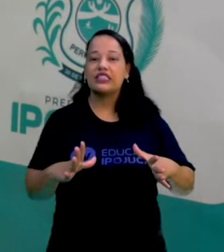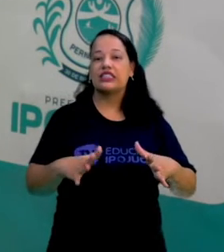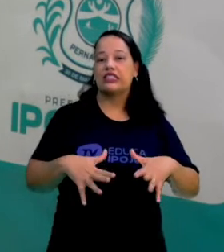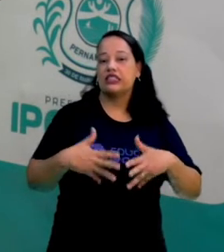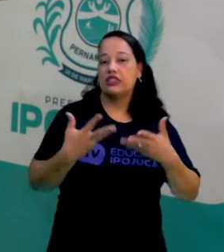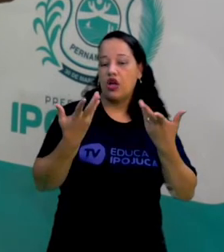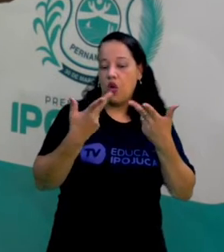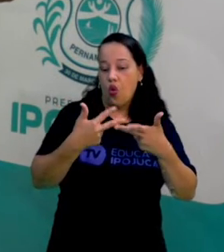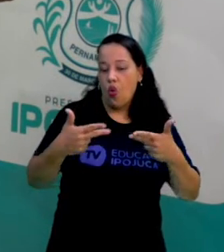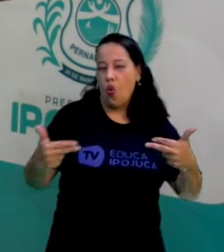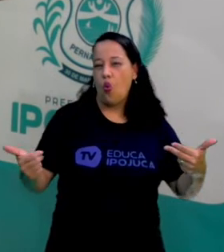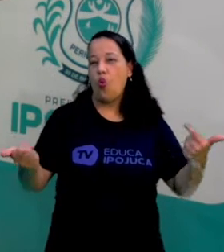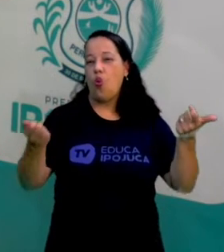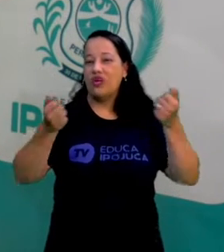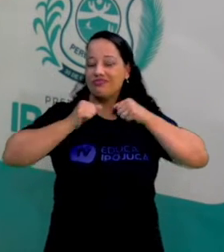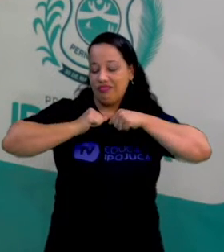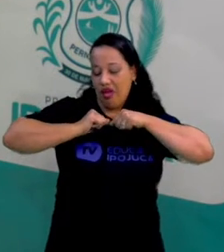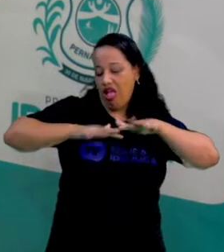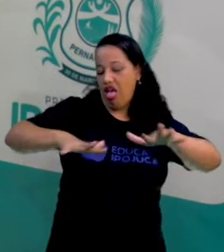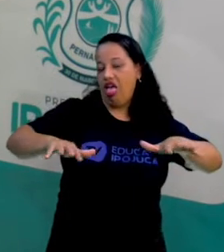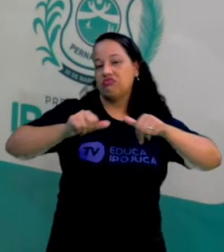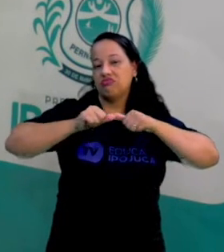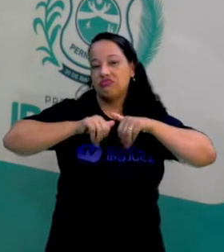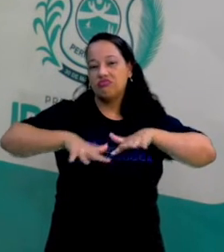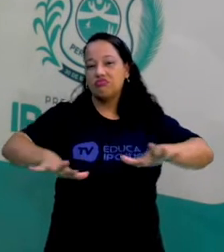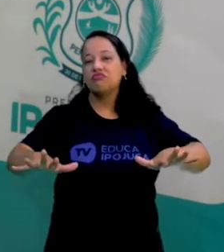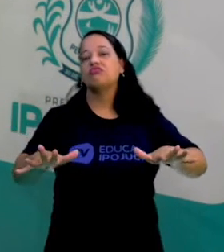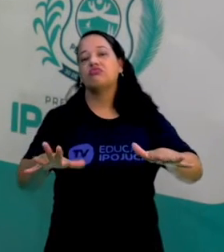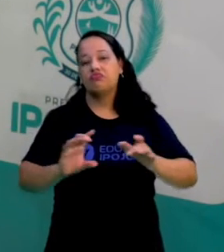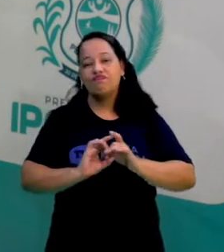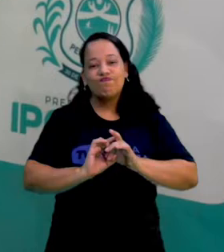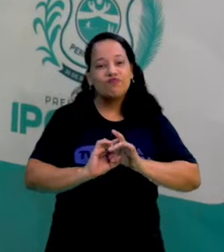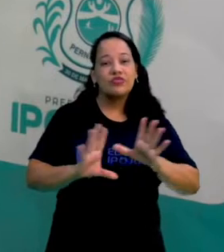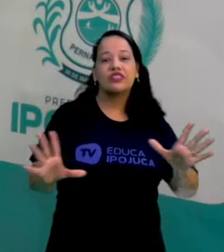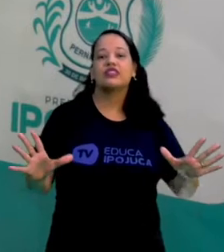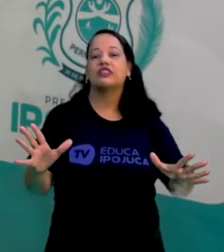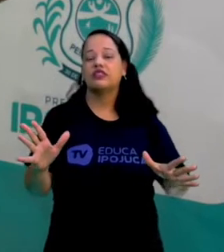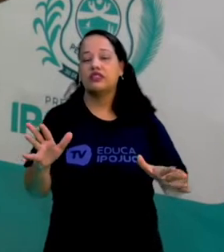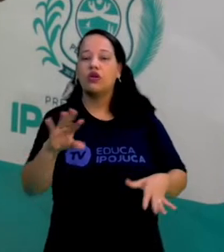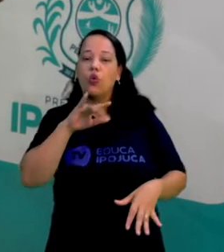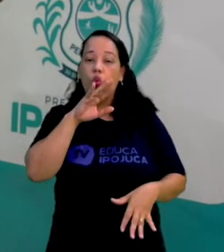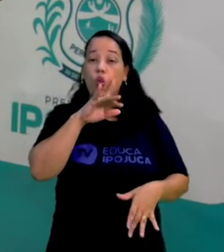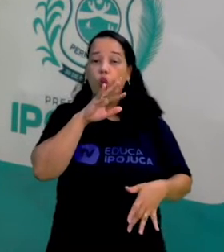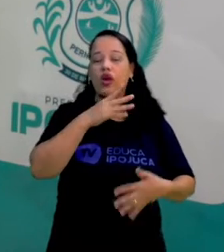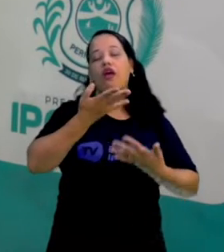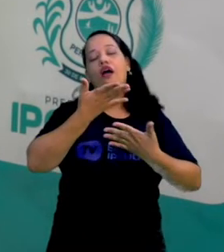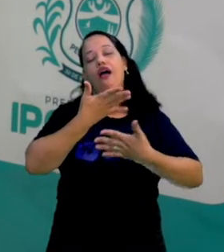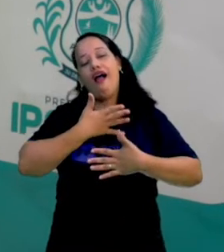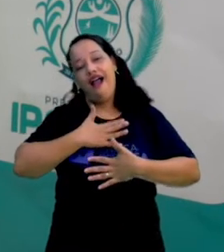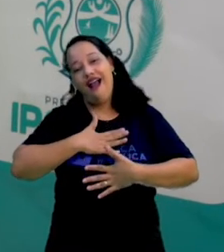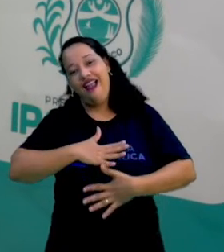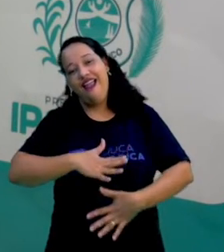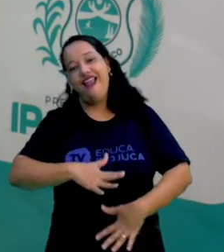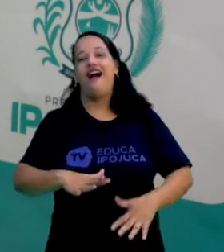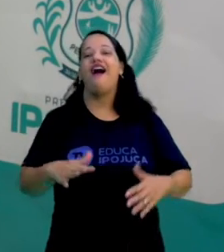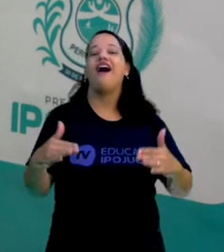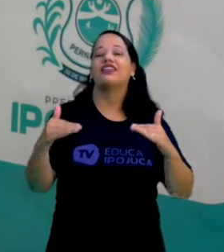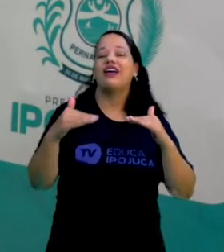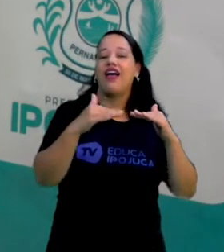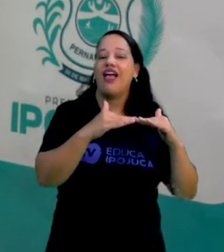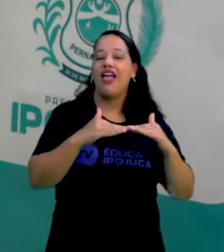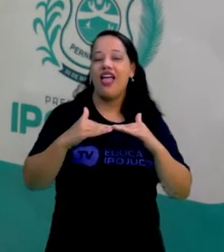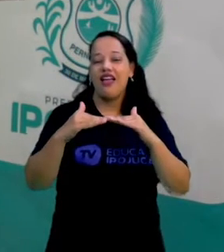toxinas que estão ali no nosso organismo e que estão nos fazendo mal. A gente relaxar, a gente encontrar um equilíbrio